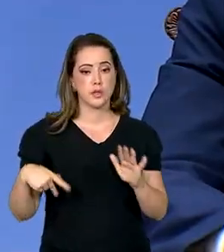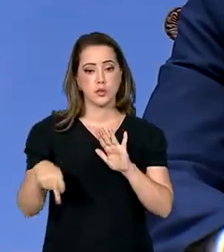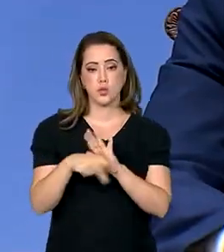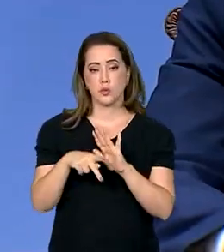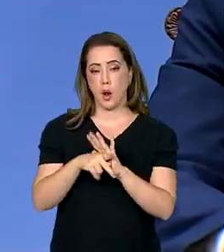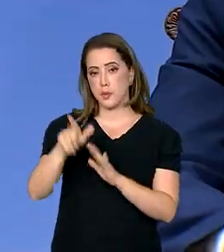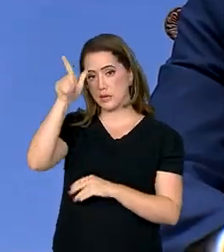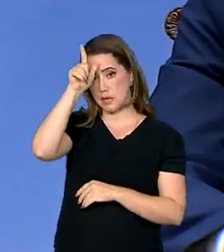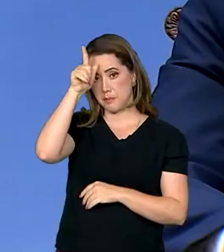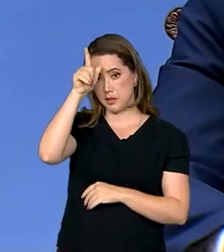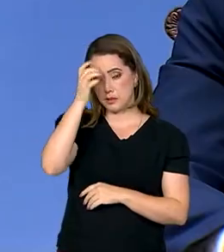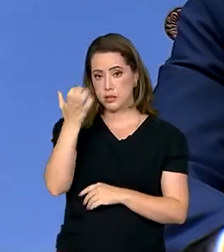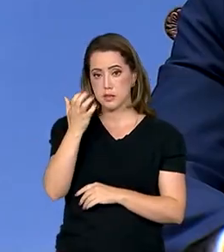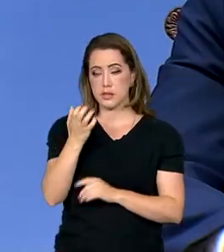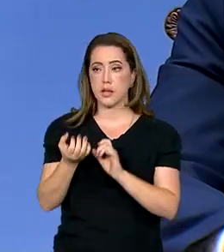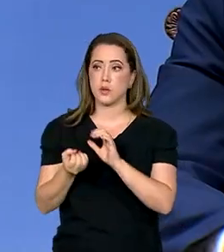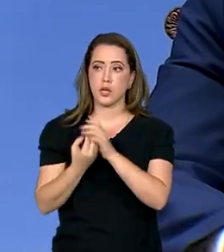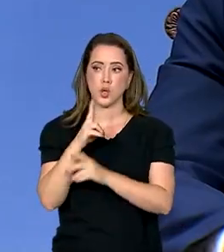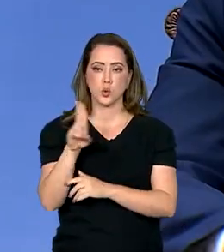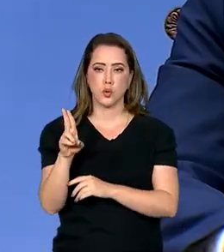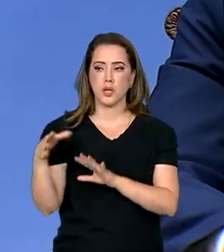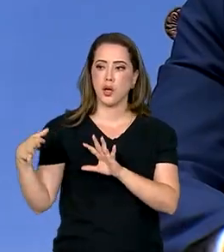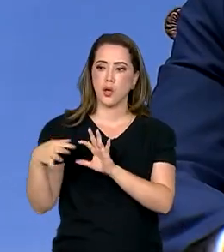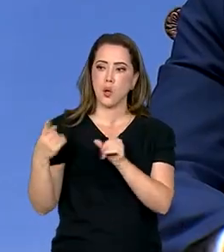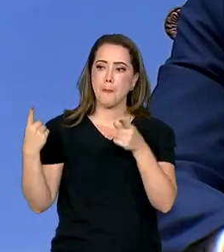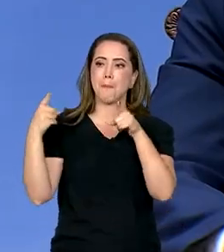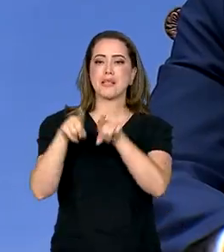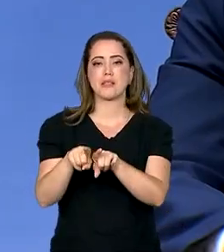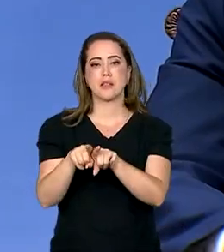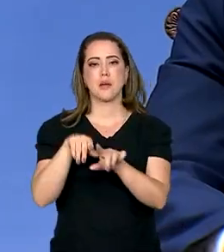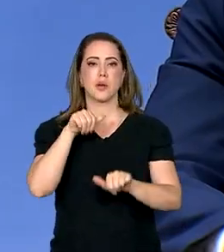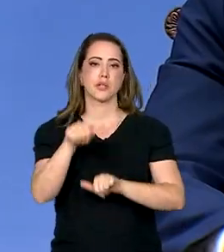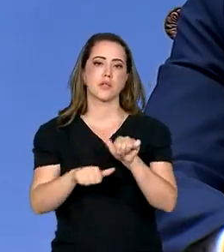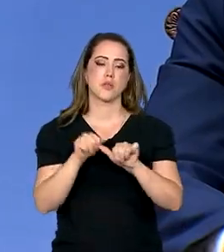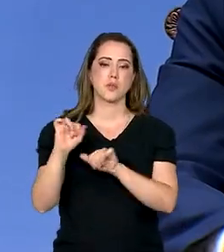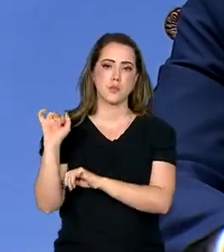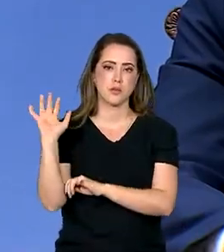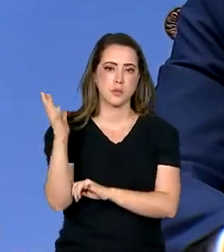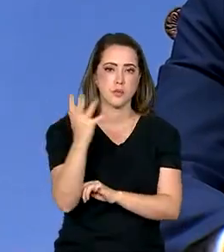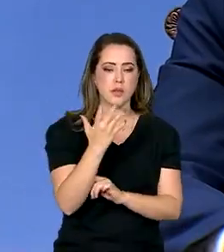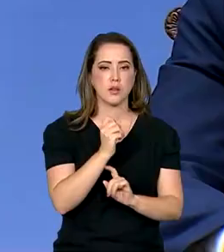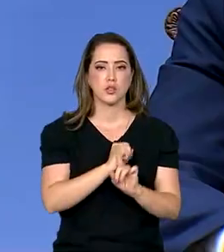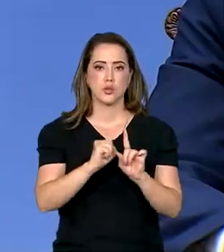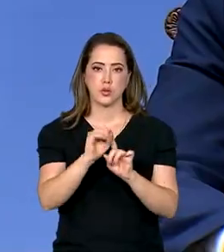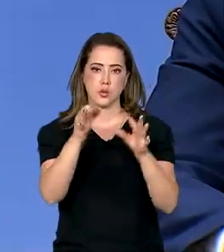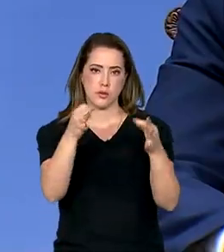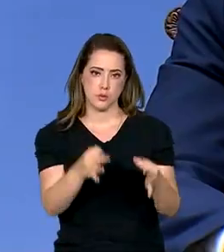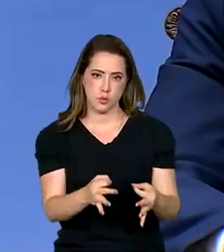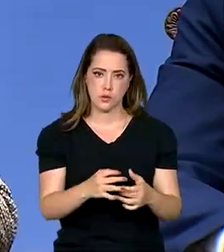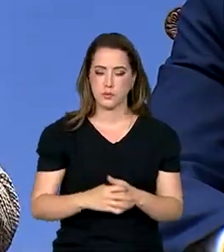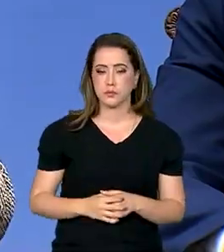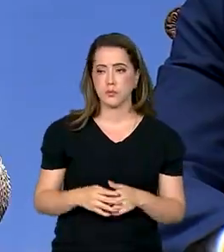alemães sugeriram nomear, parceria para uma transformação ecológica e socialmente justa.